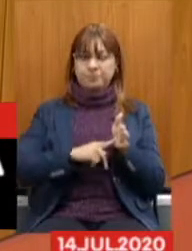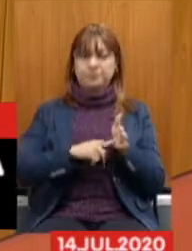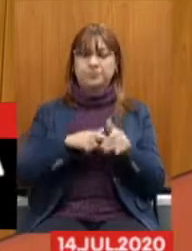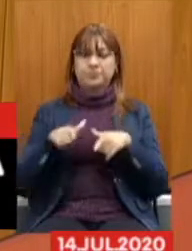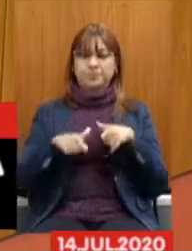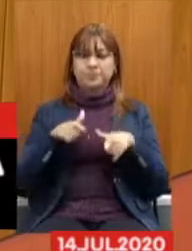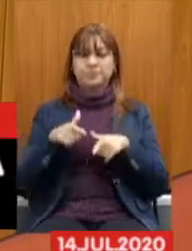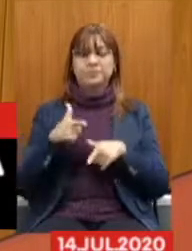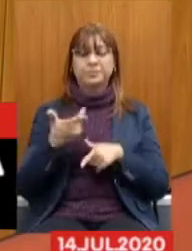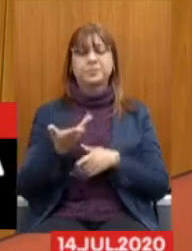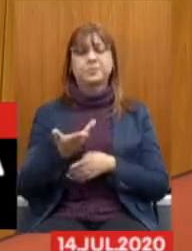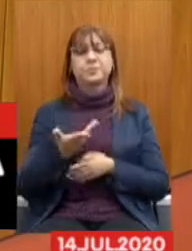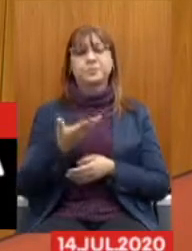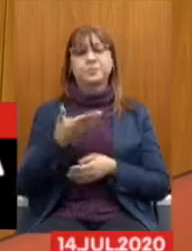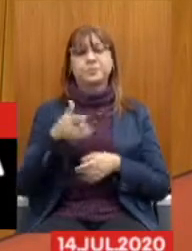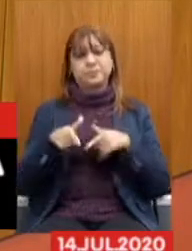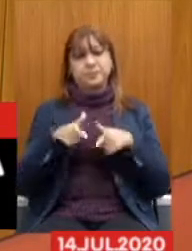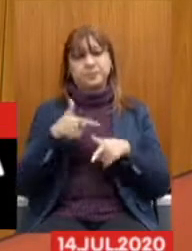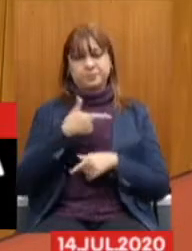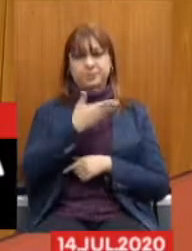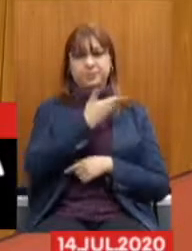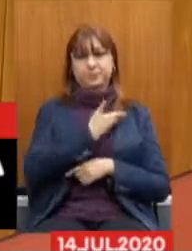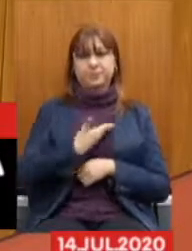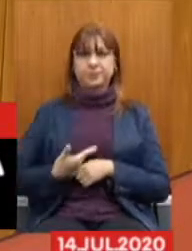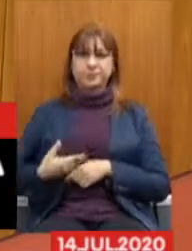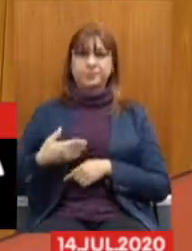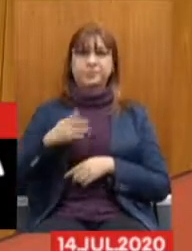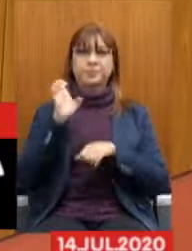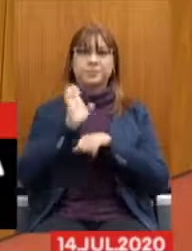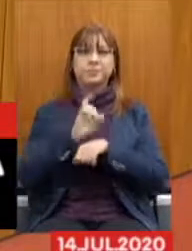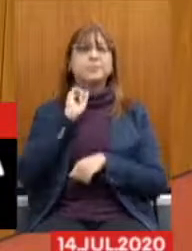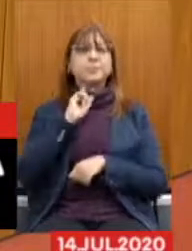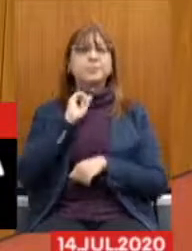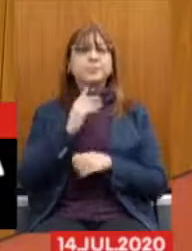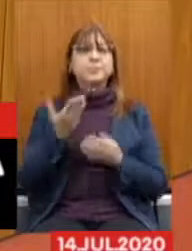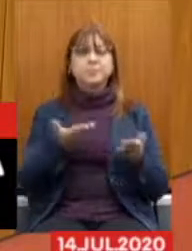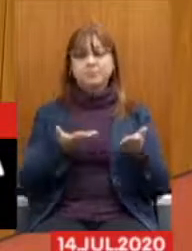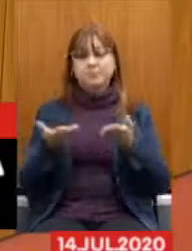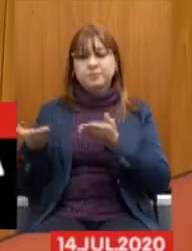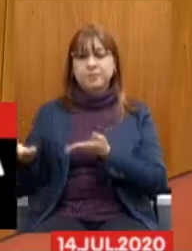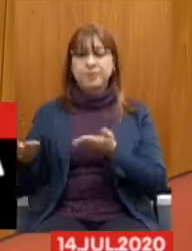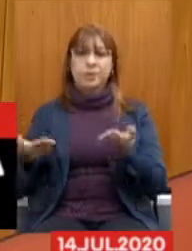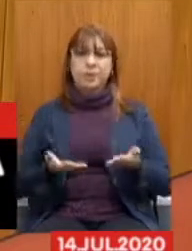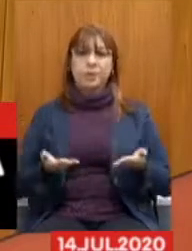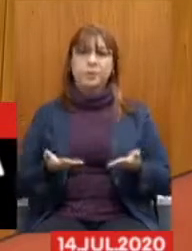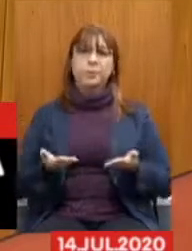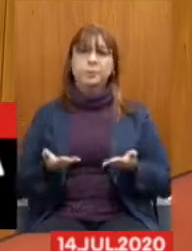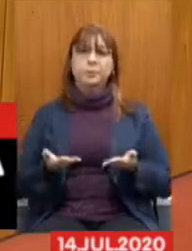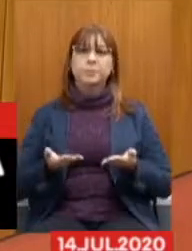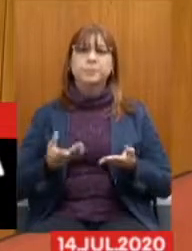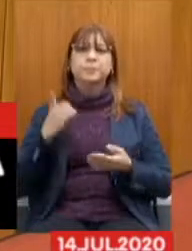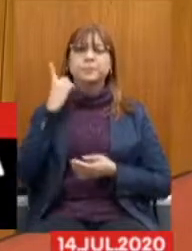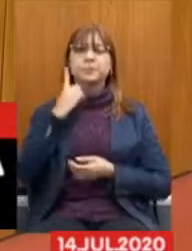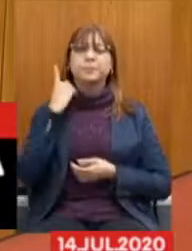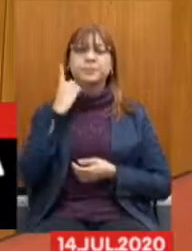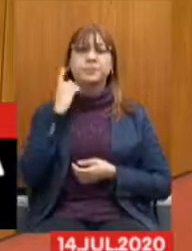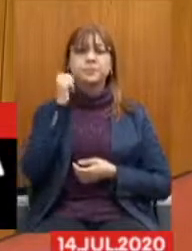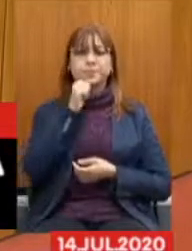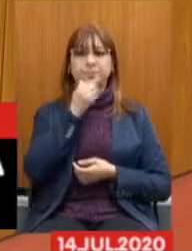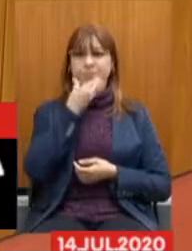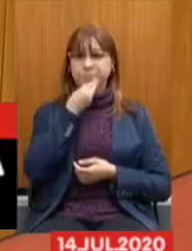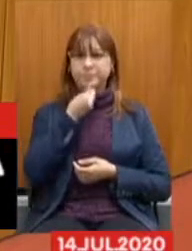Público do Estado de Minas Gerais. Passa agora a palavra aos deputados e